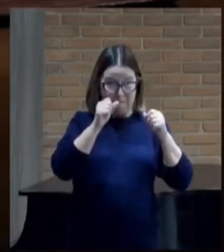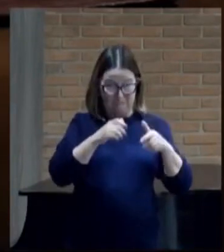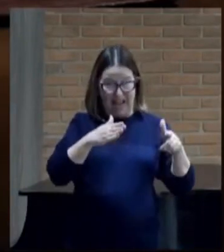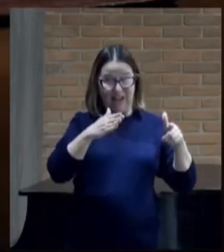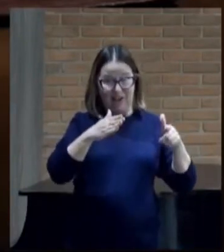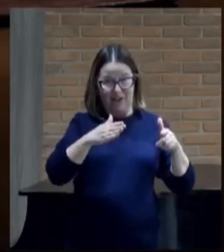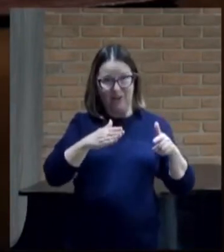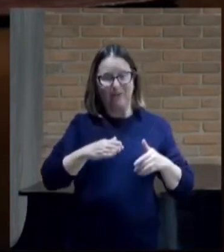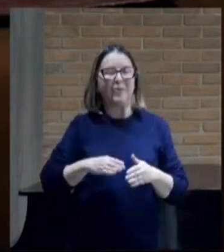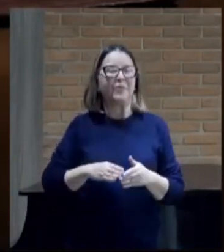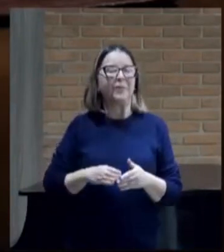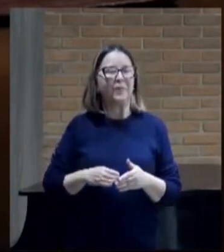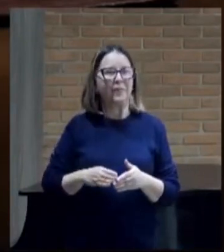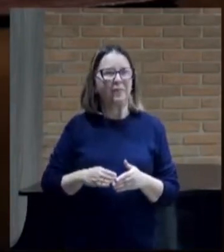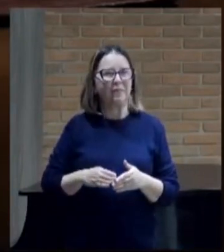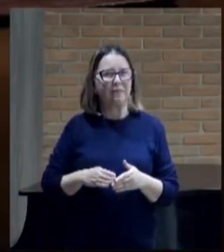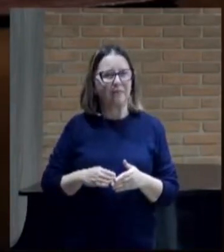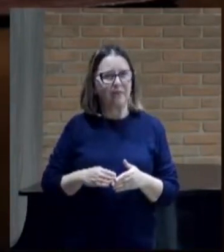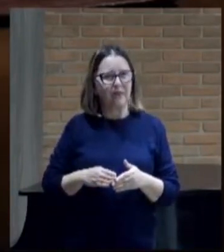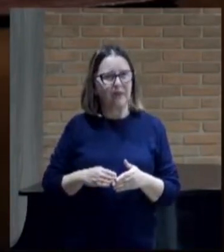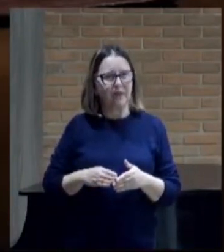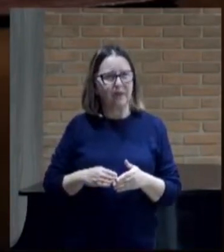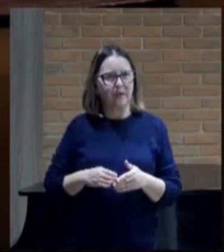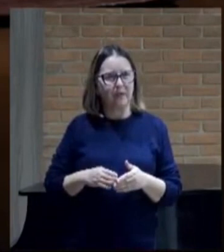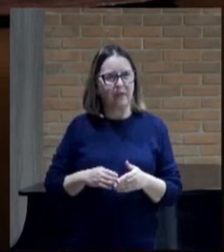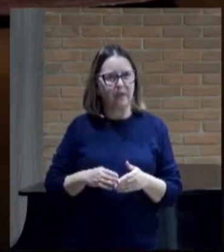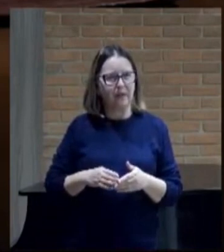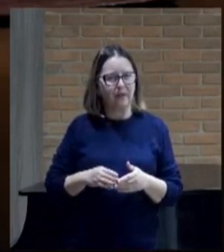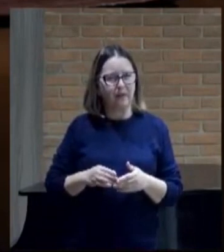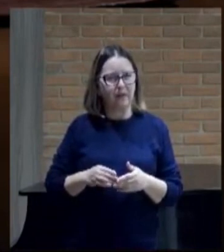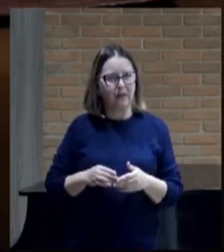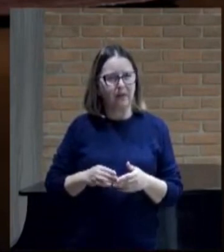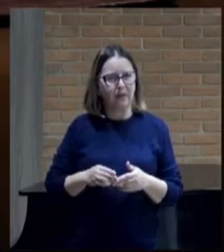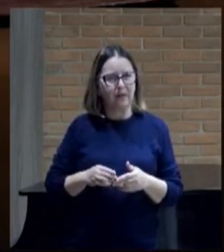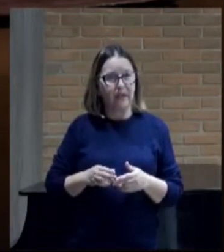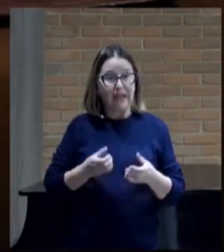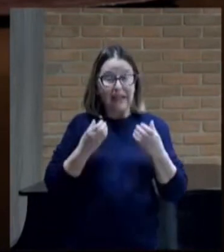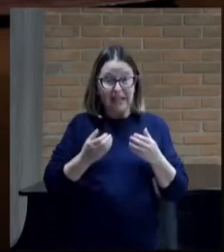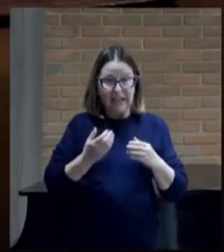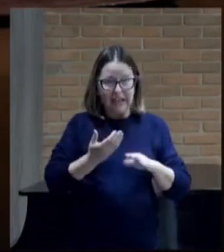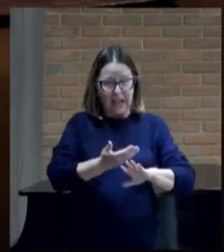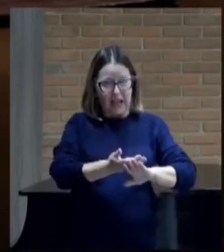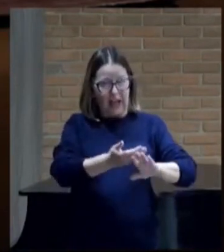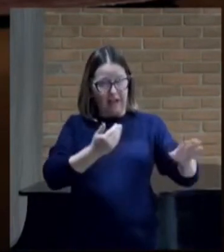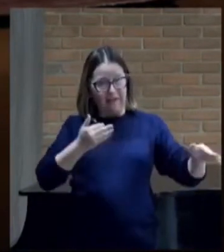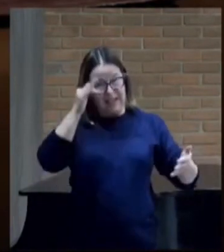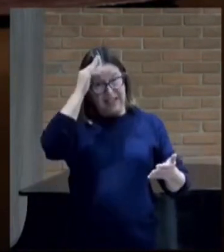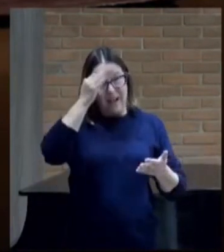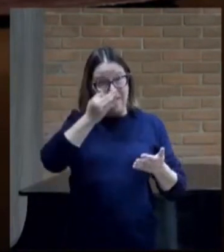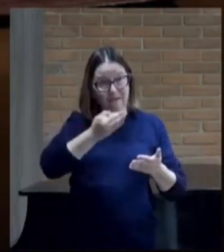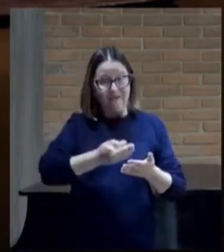interpreta o seu nome, procurando afastar da fé o proconso.